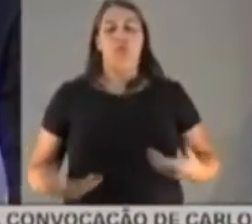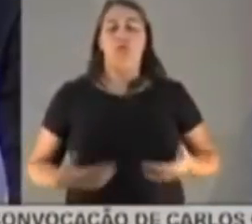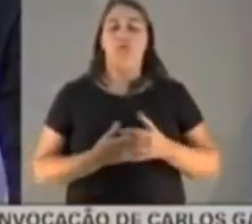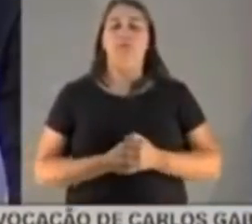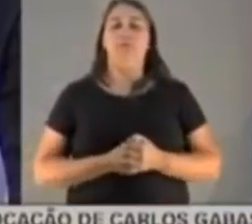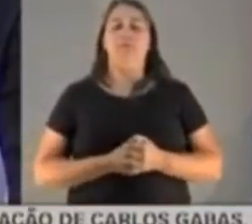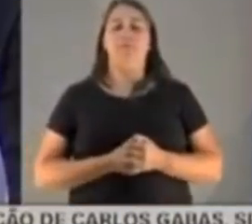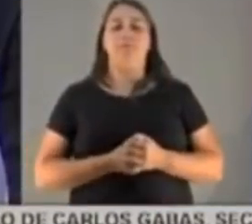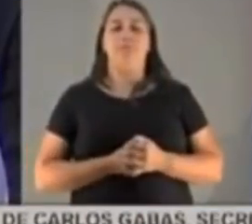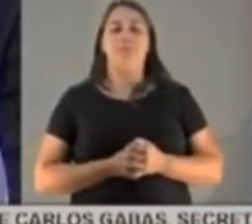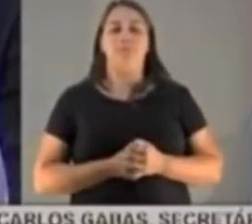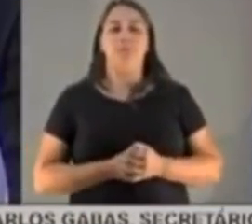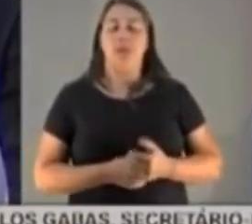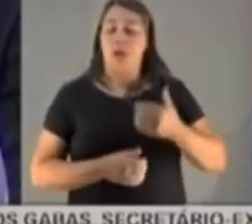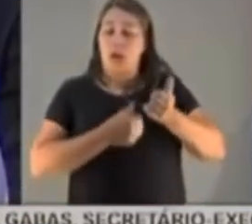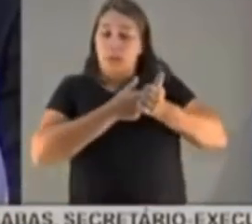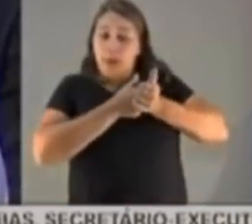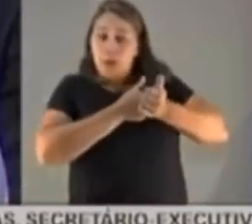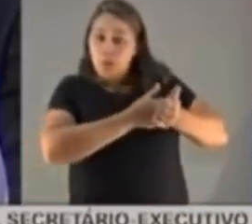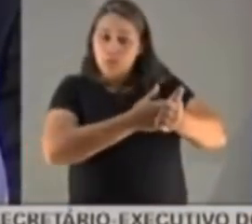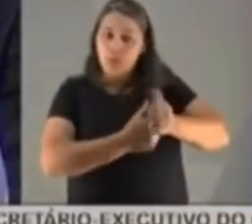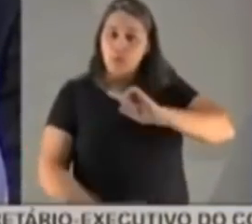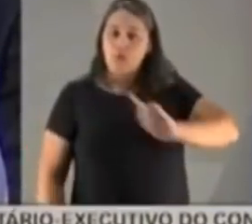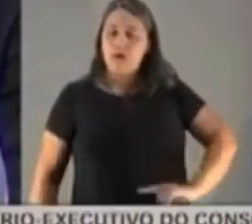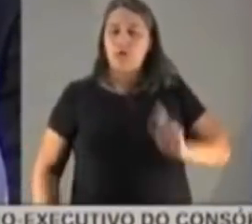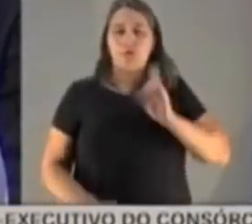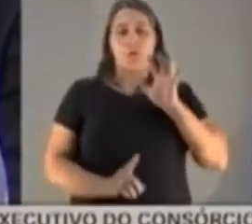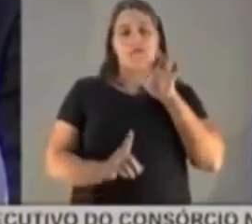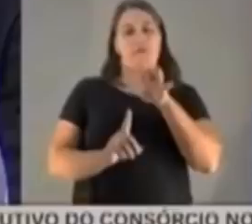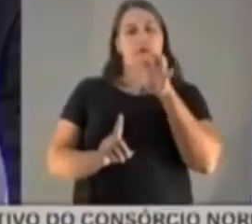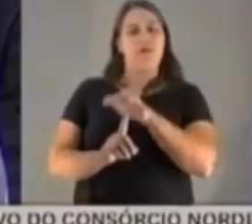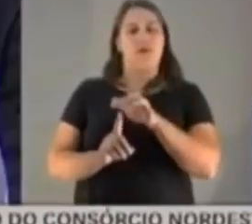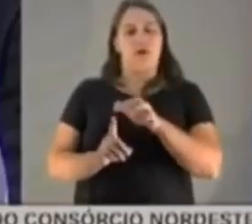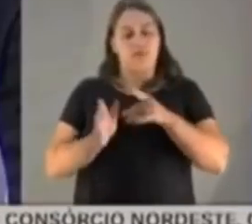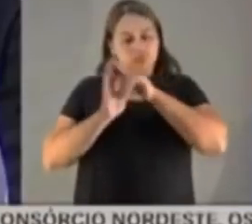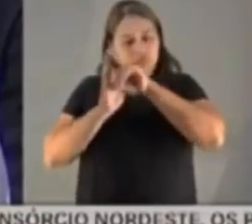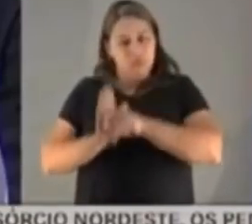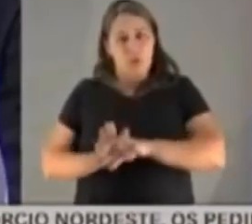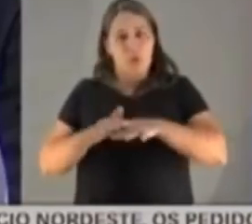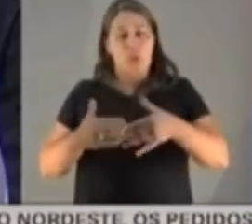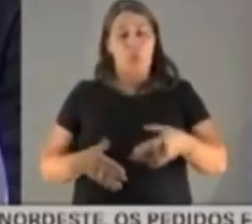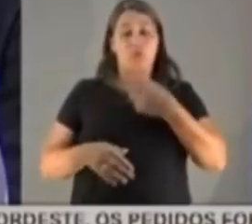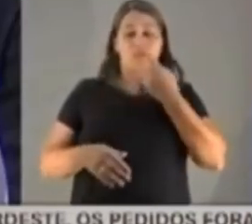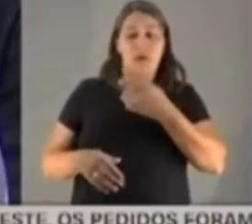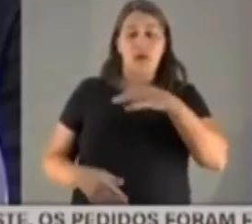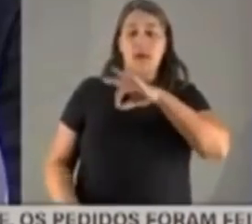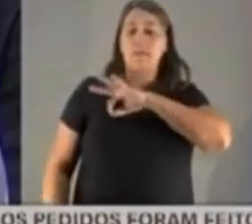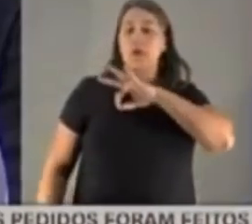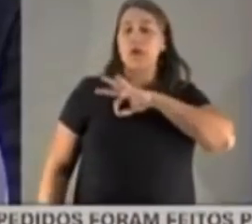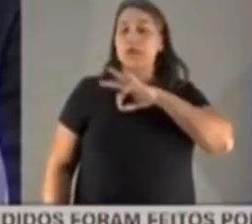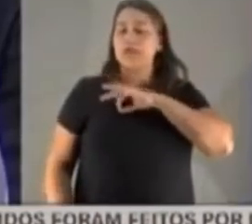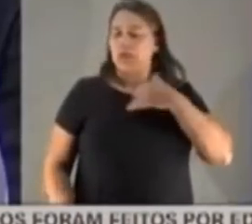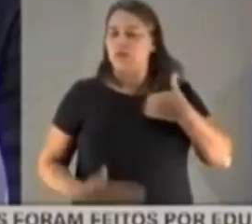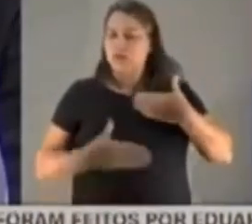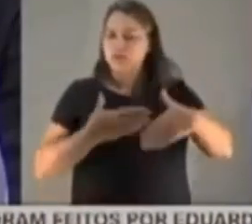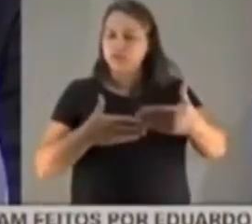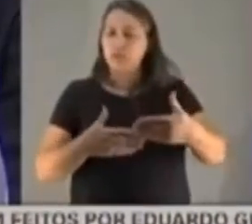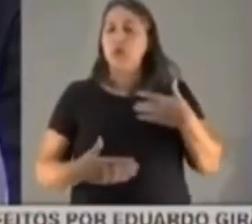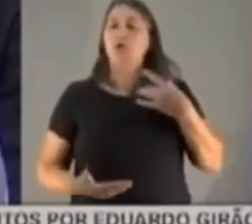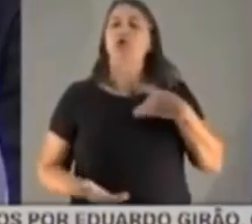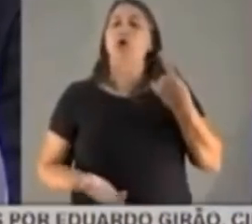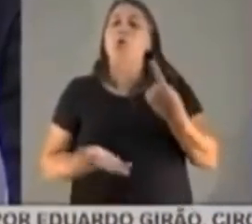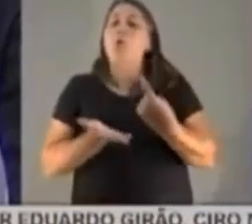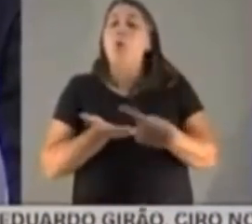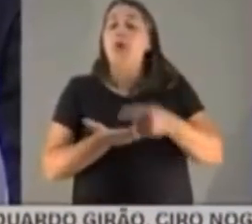condução como governador não é interferir na investigação. Quando eu chamei os delegados que estavam à frente do caso Marielle, eu havia me